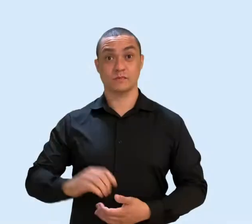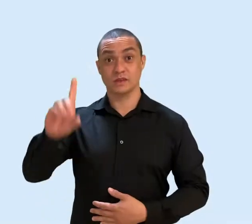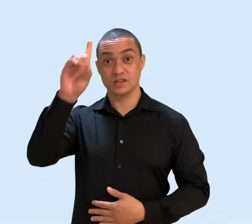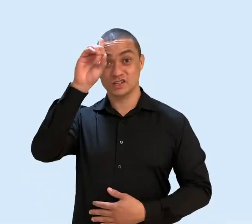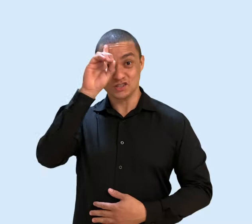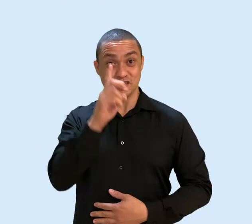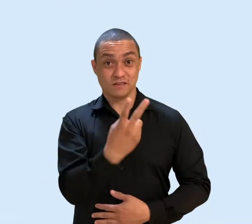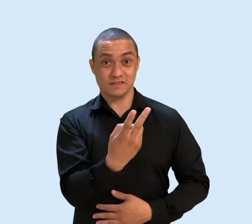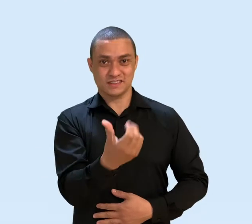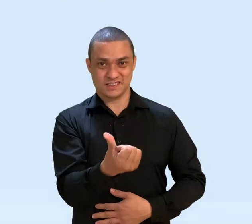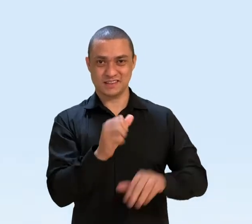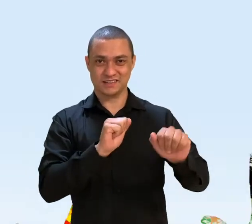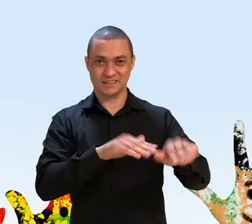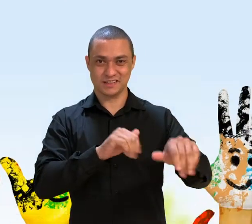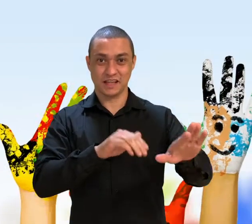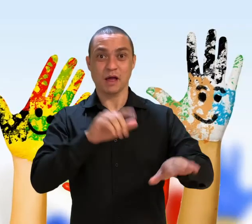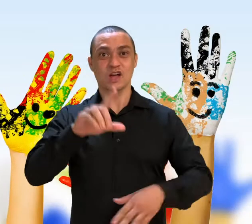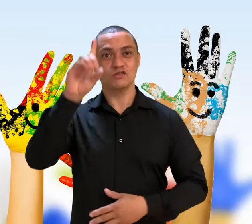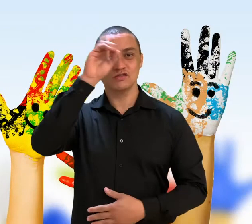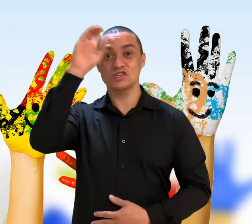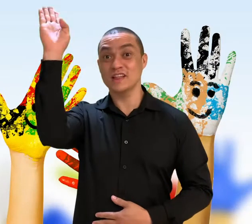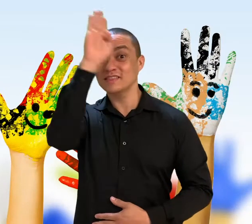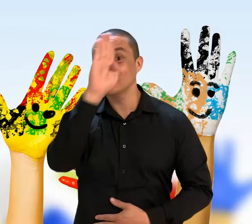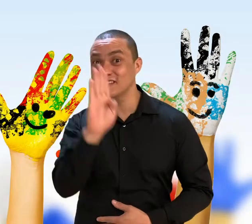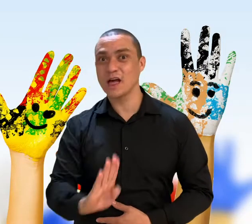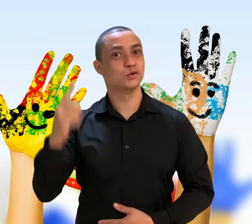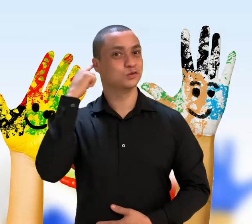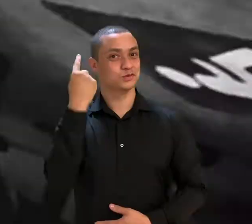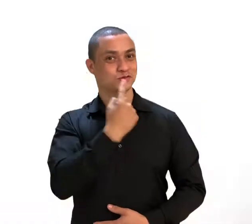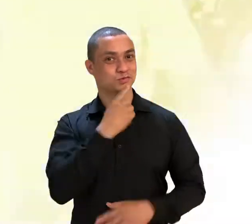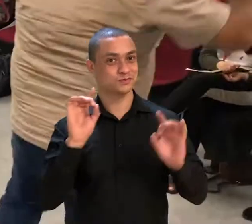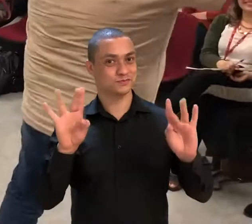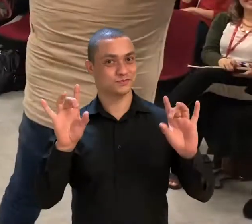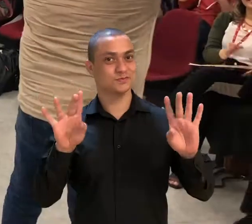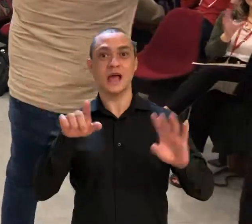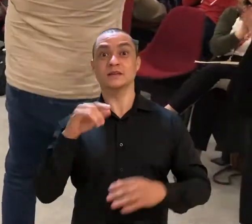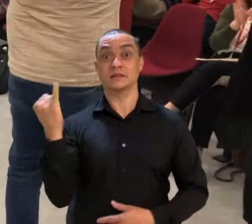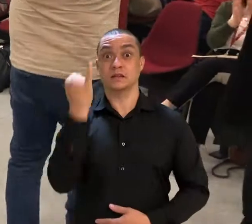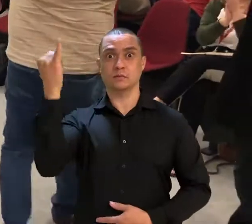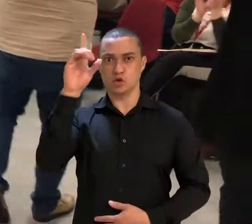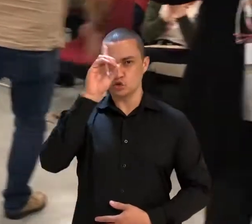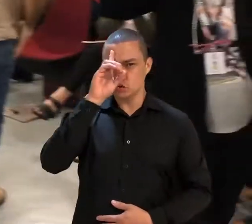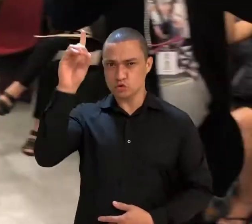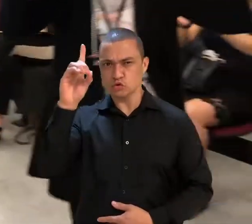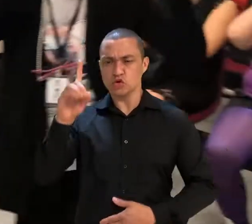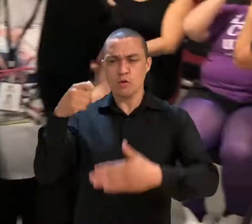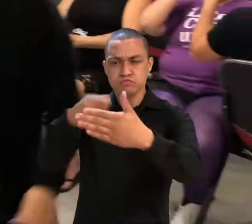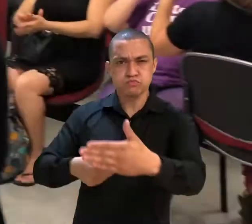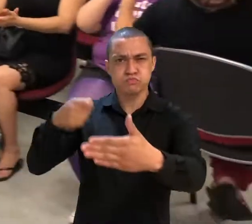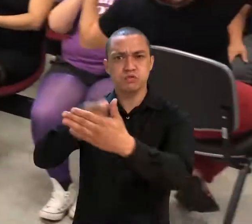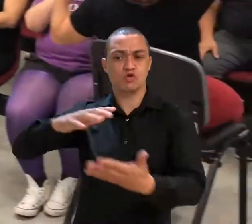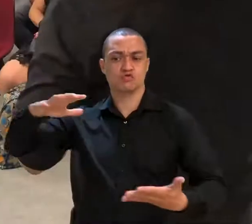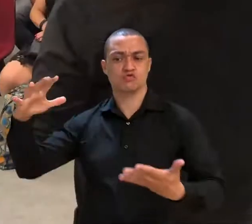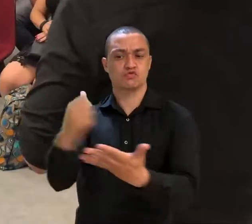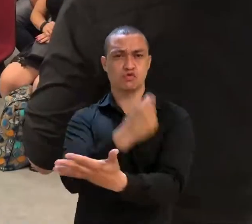Dia 26 de setembro é comemorado o Dia Nacional do Surdo, uma importante data para celebrar as conquistas